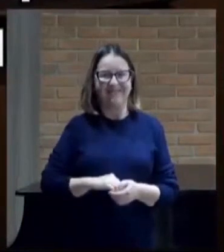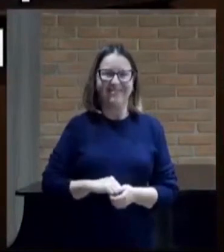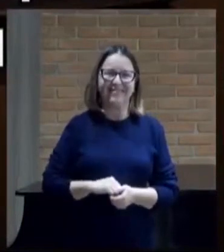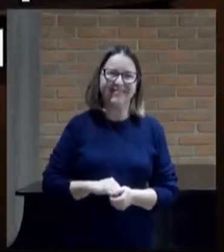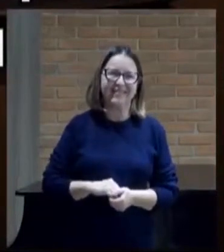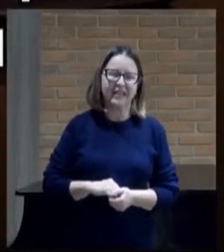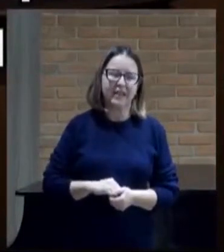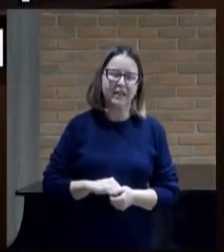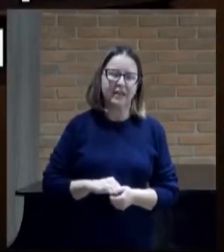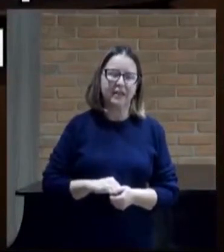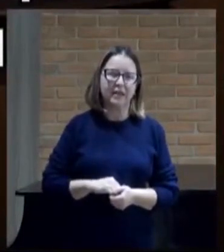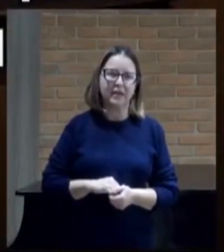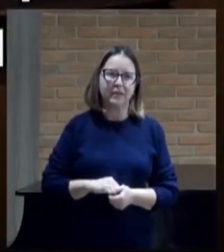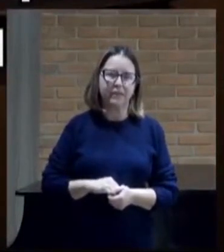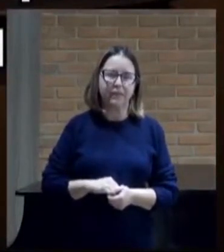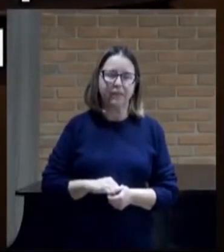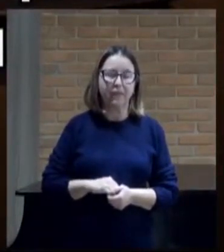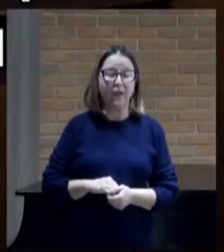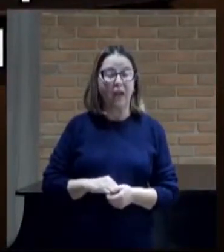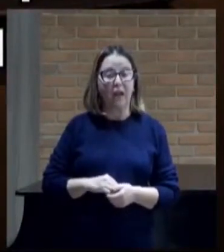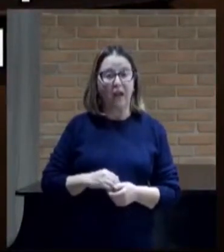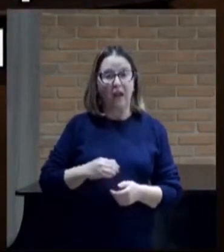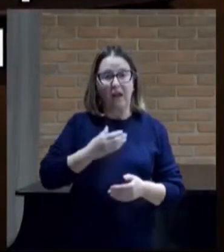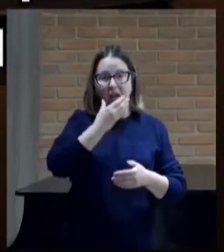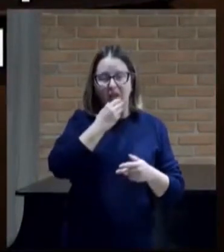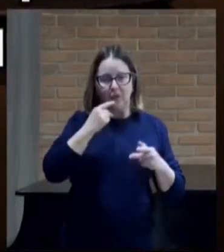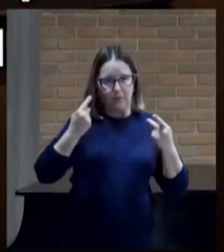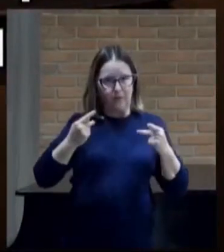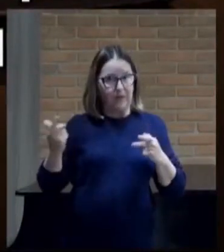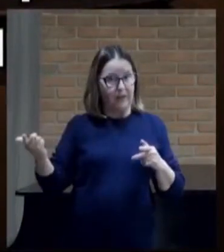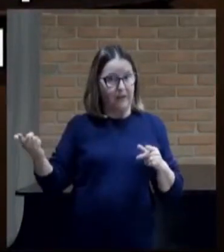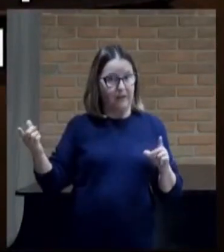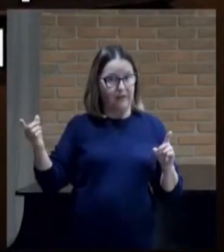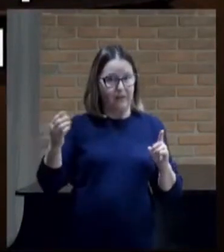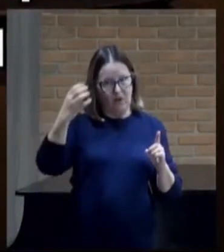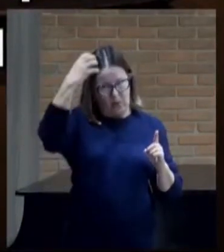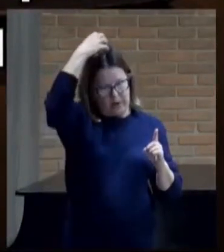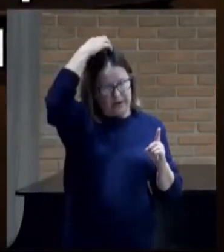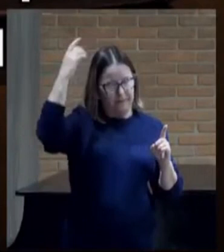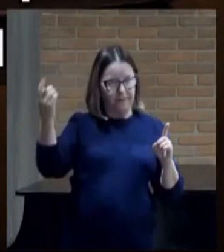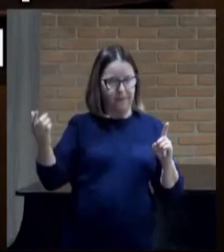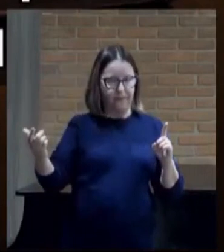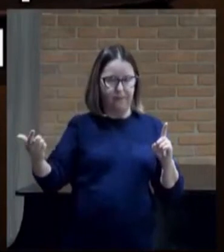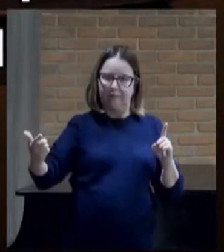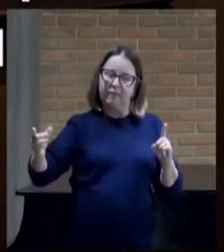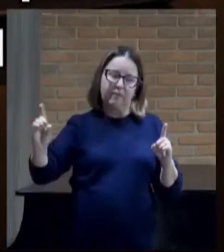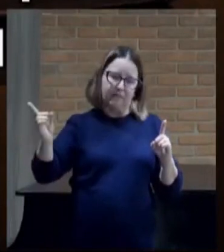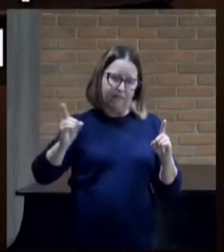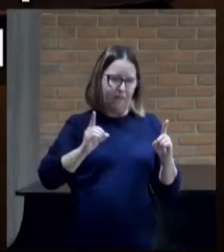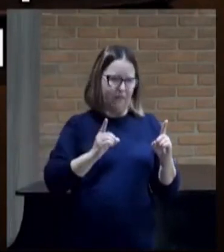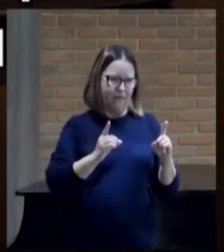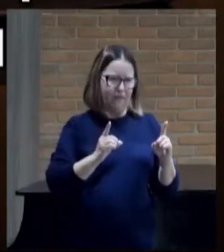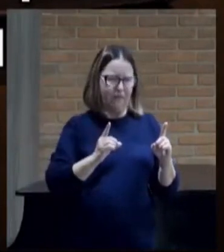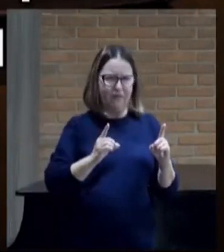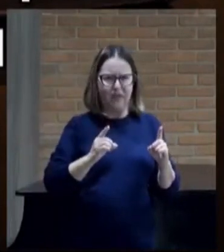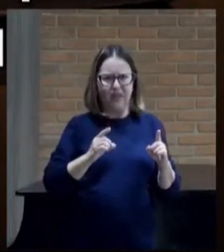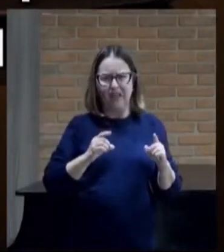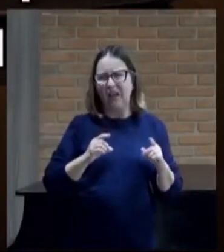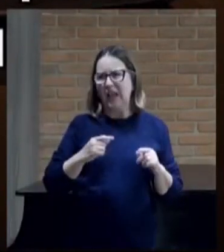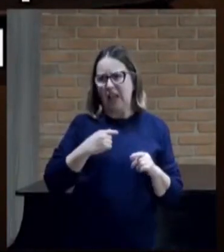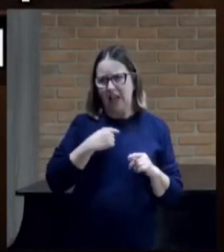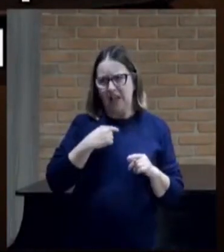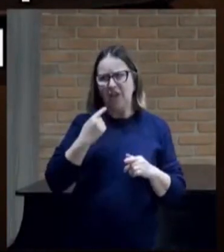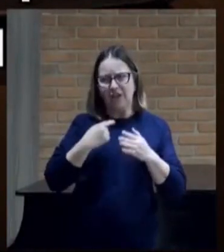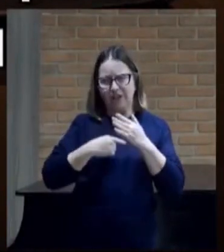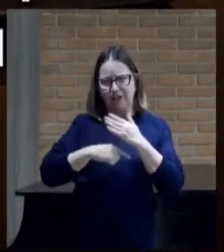E vindo ele ao rei, este lhe perguntou, Micaías, iremos a Ramote de Leade